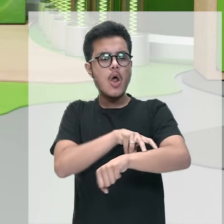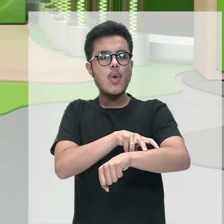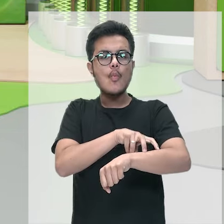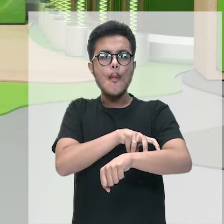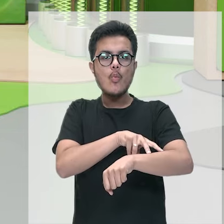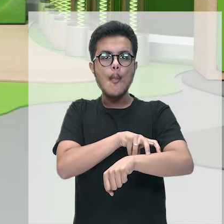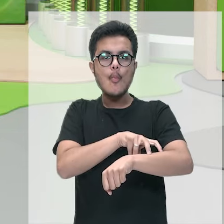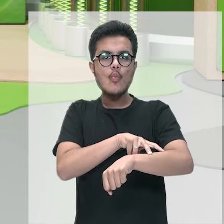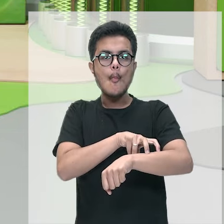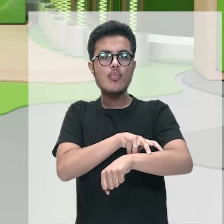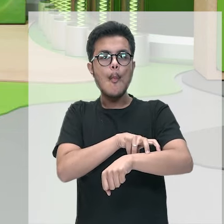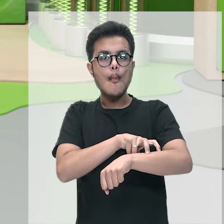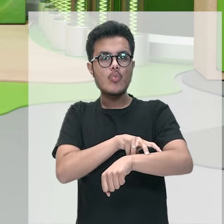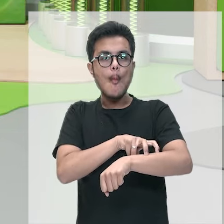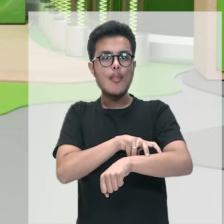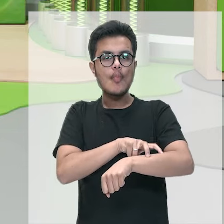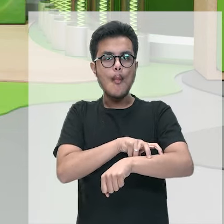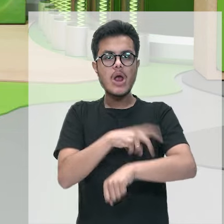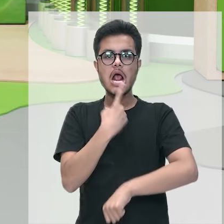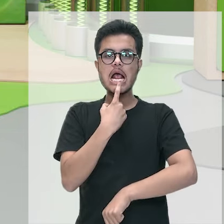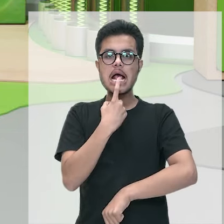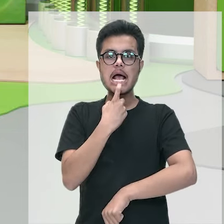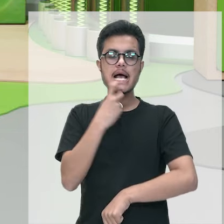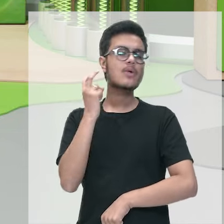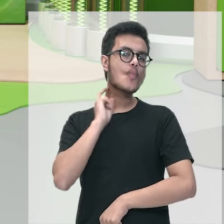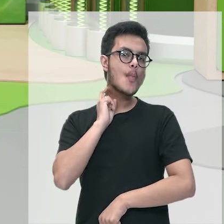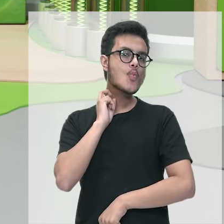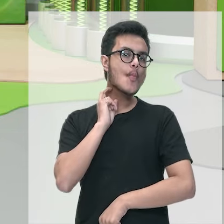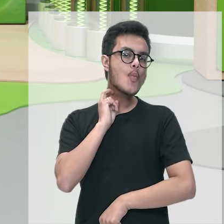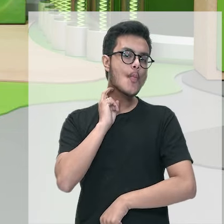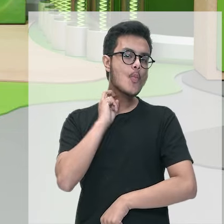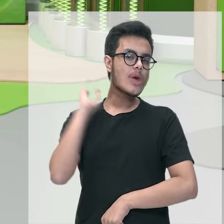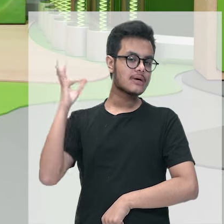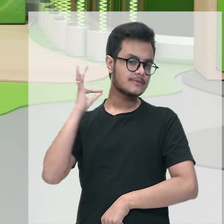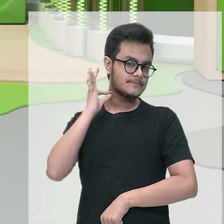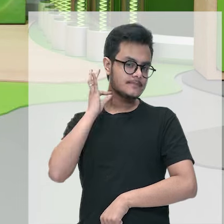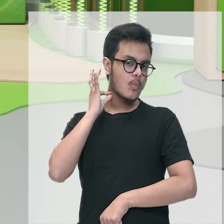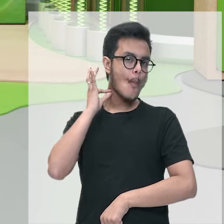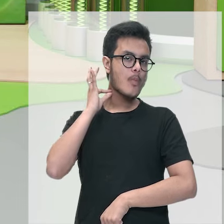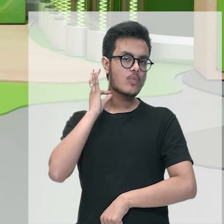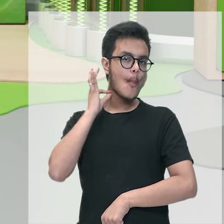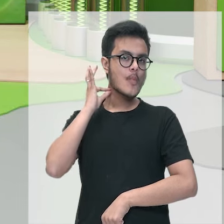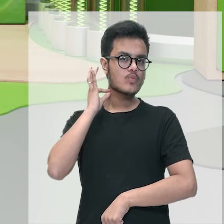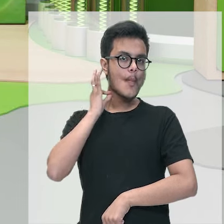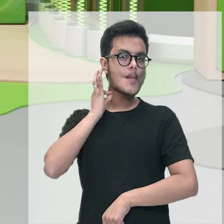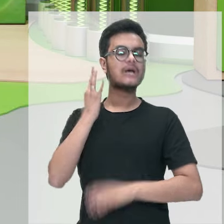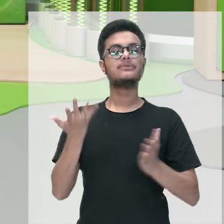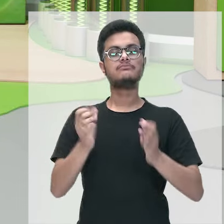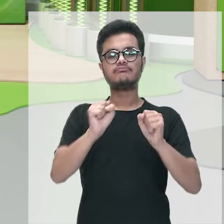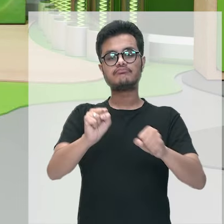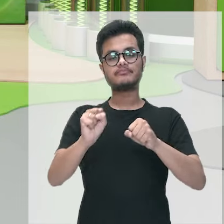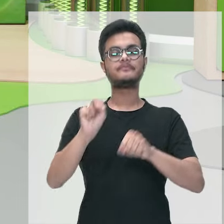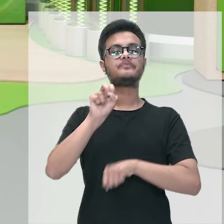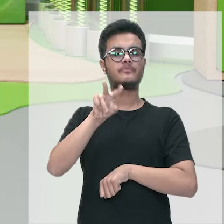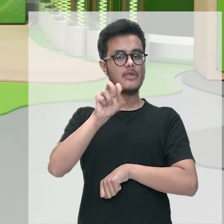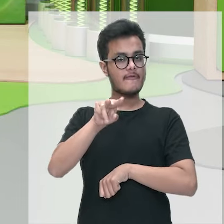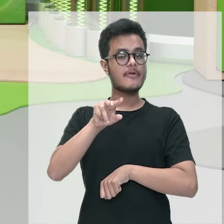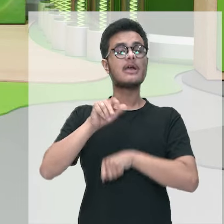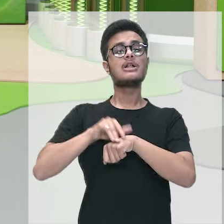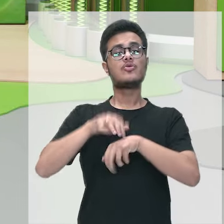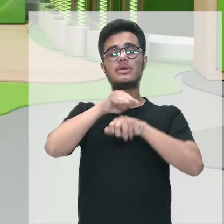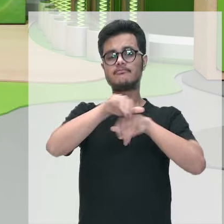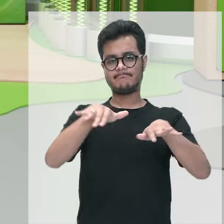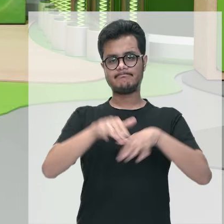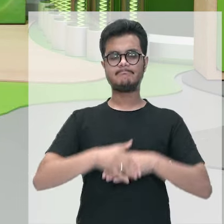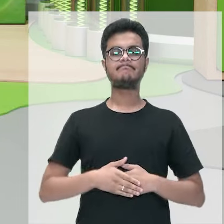se alimentam de sangue, como, por exemplo, o Aedes aegypti. Então, gente observa aí que esse mosquito é capaz de transmitir algumas